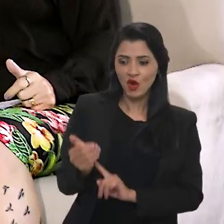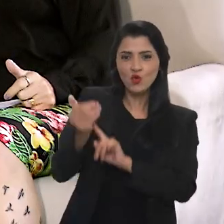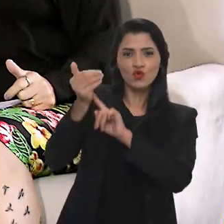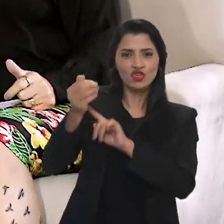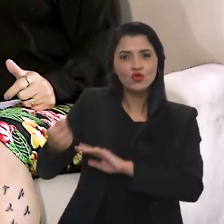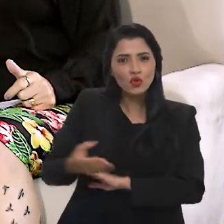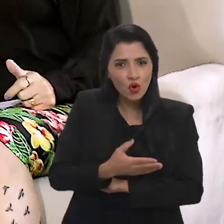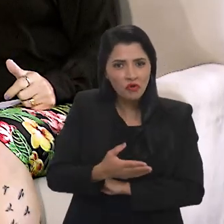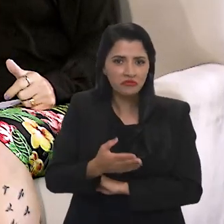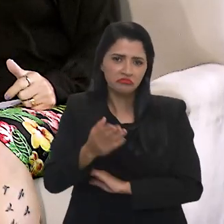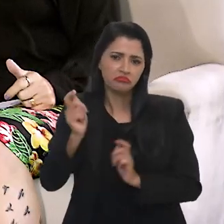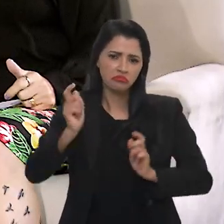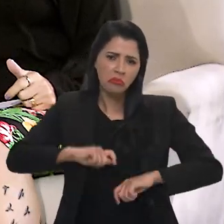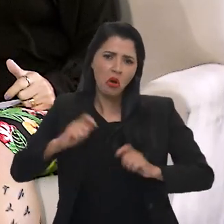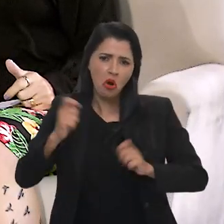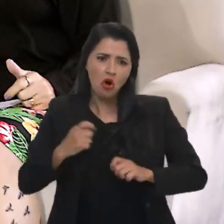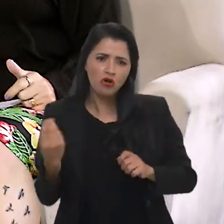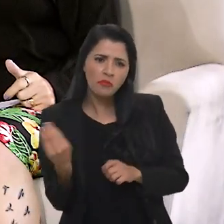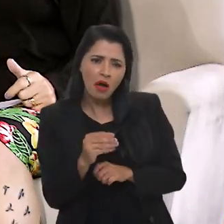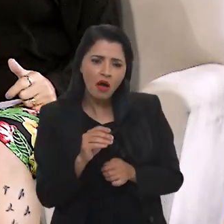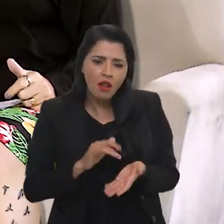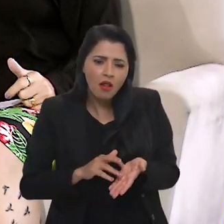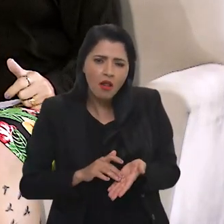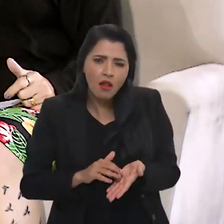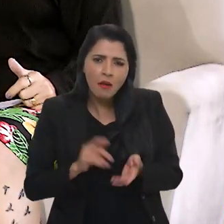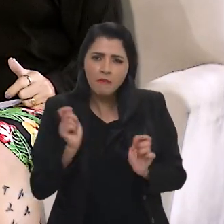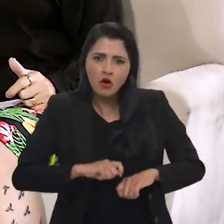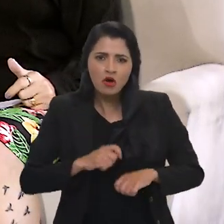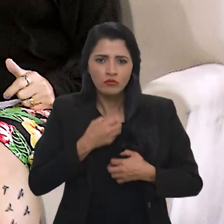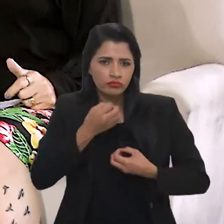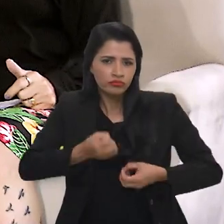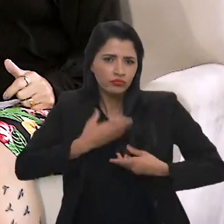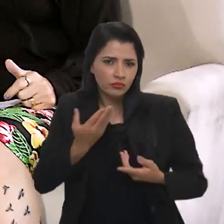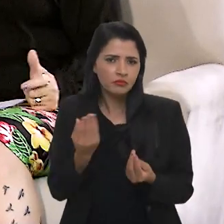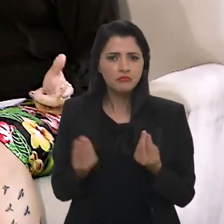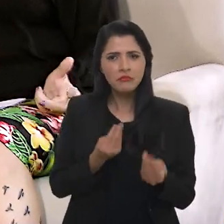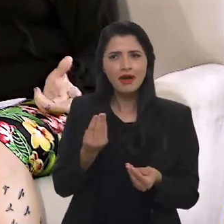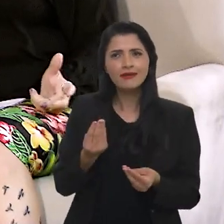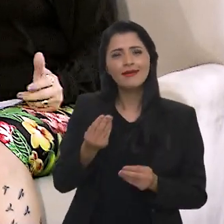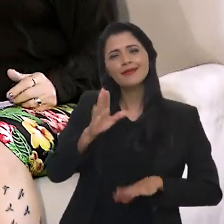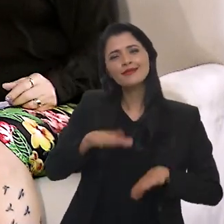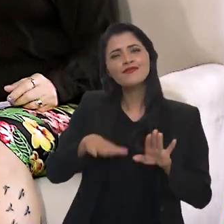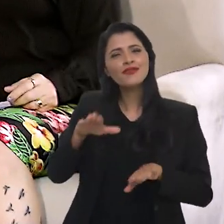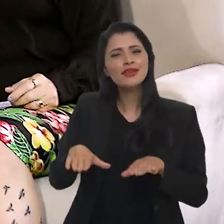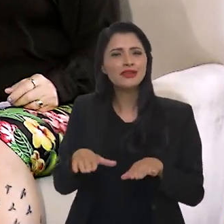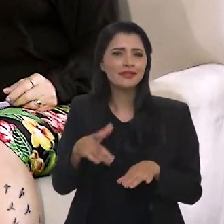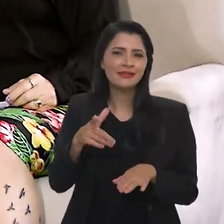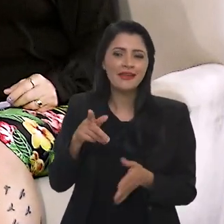elas permitem as pessoas se expressarem, mas muitas vezes... liberdade, né, de expressão. Justamente.